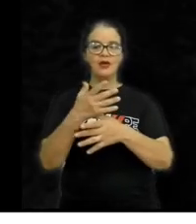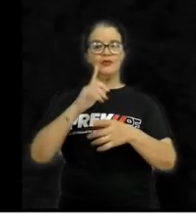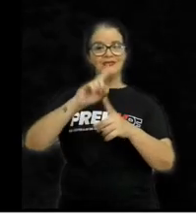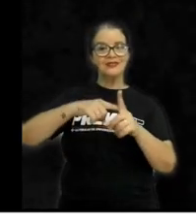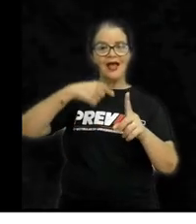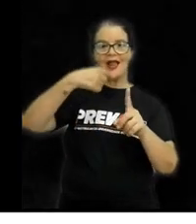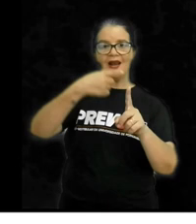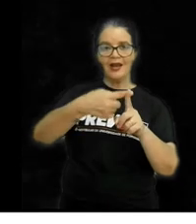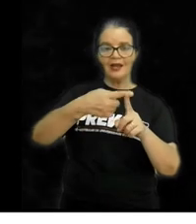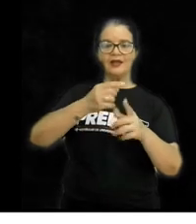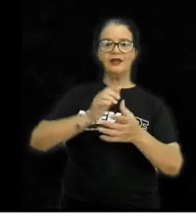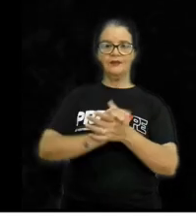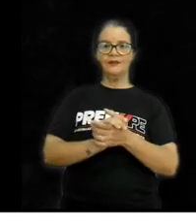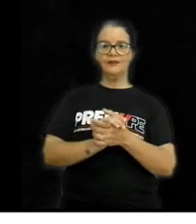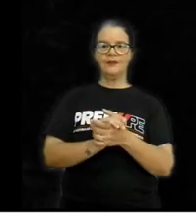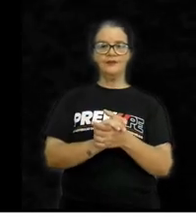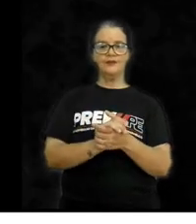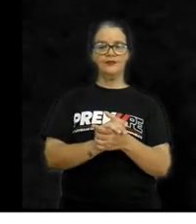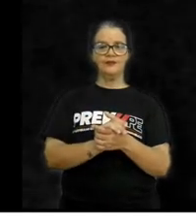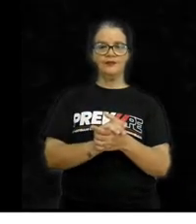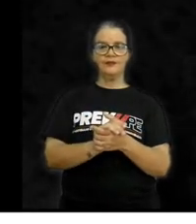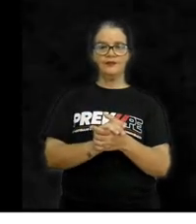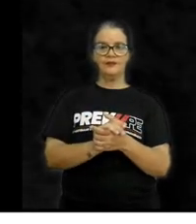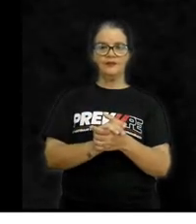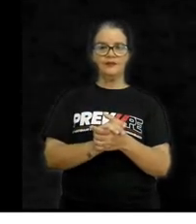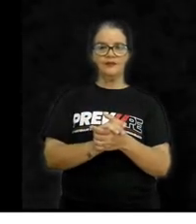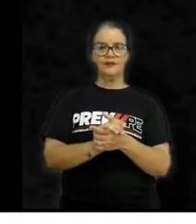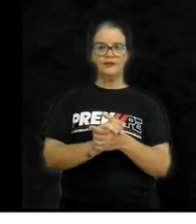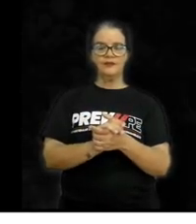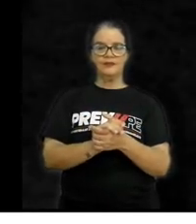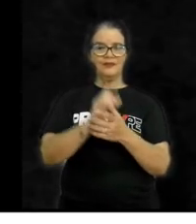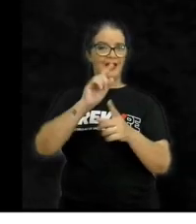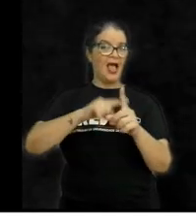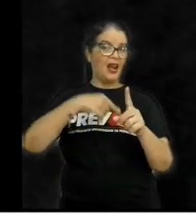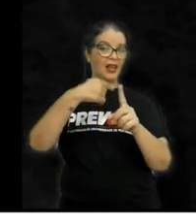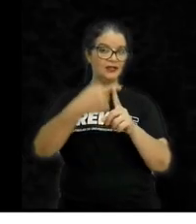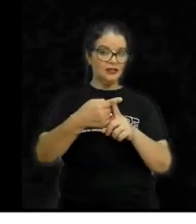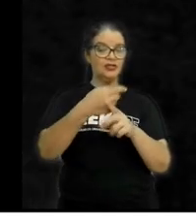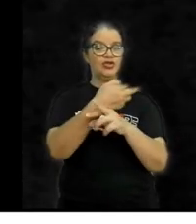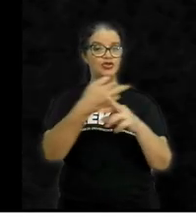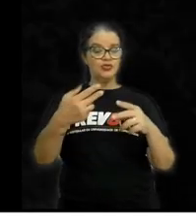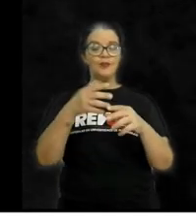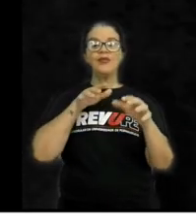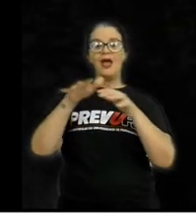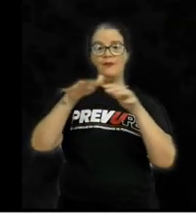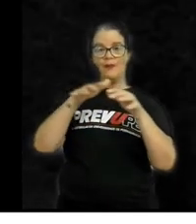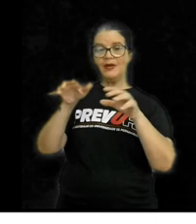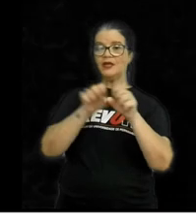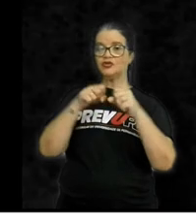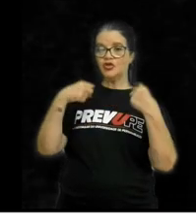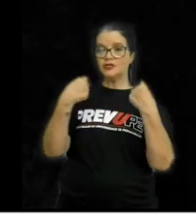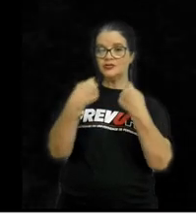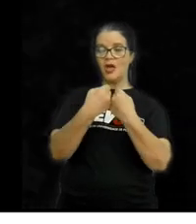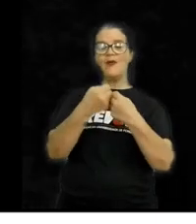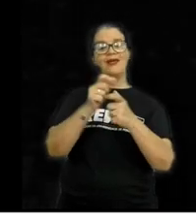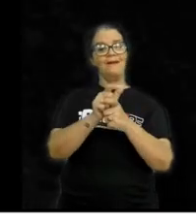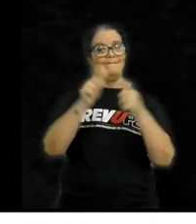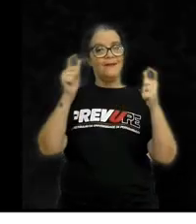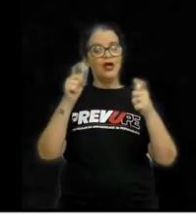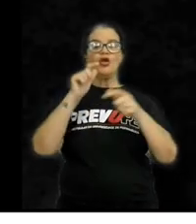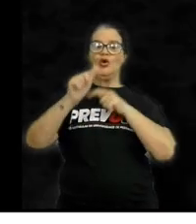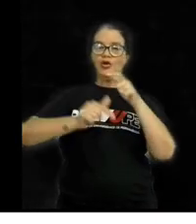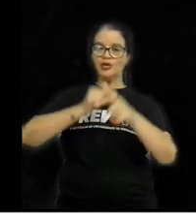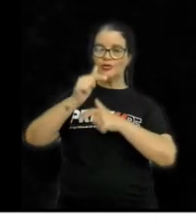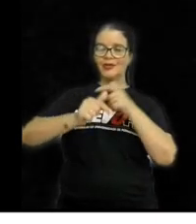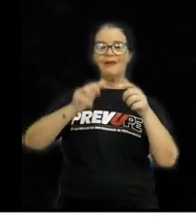Além disso, a mobilidade social era muito maior, e o